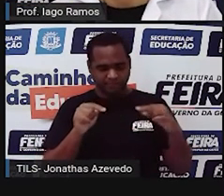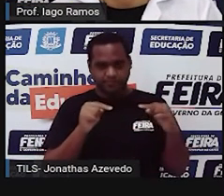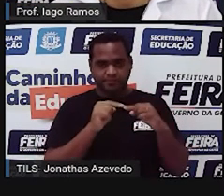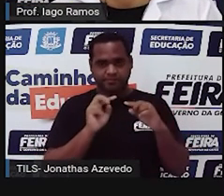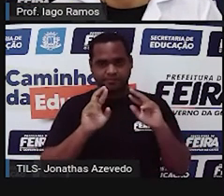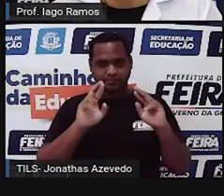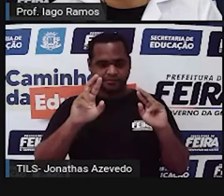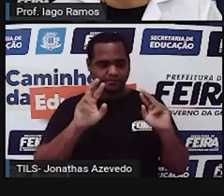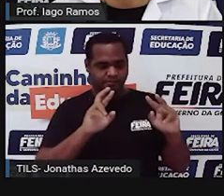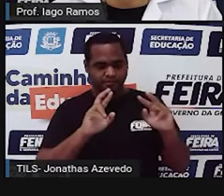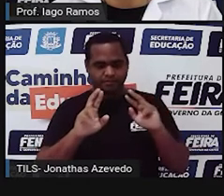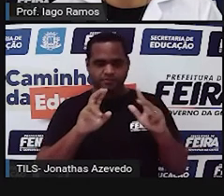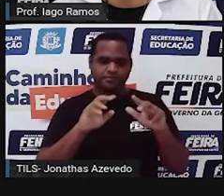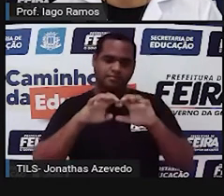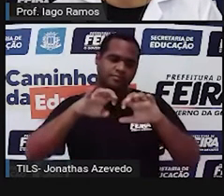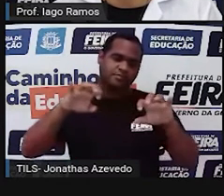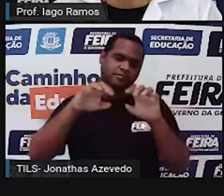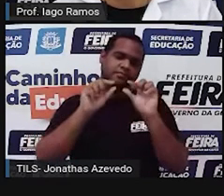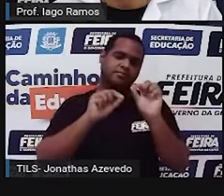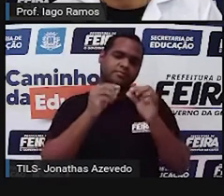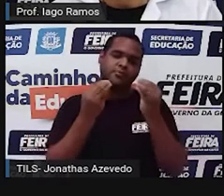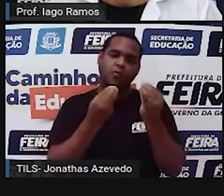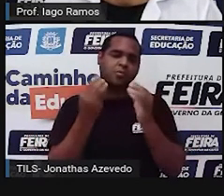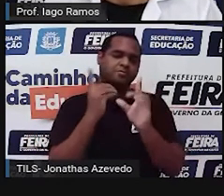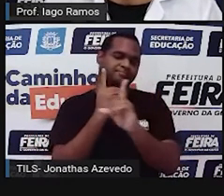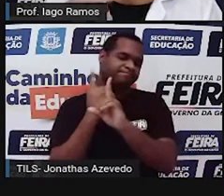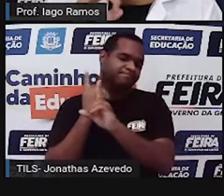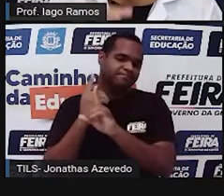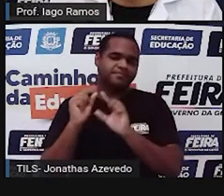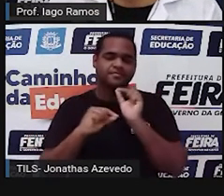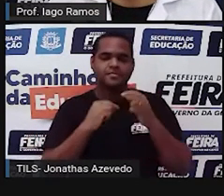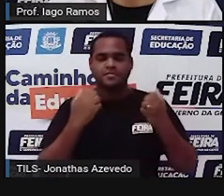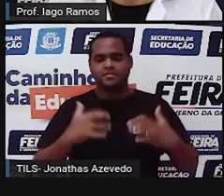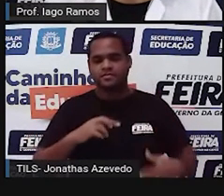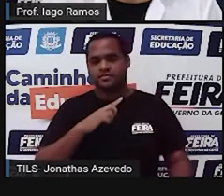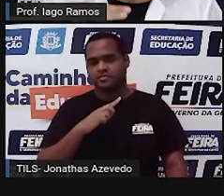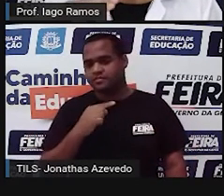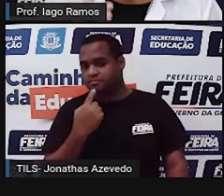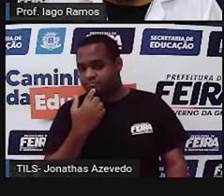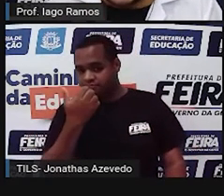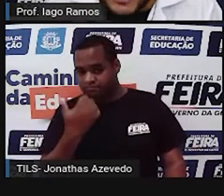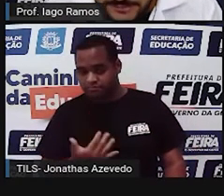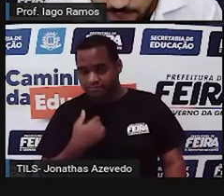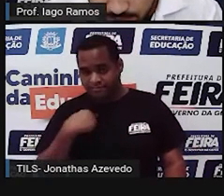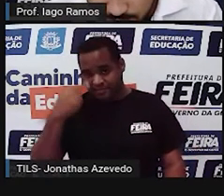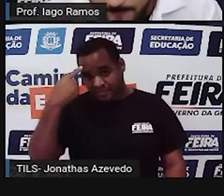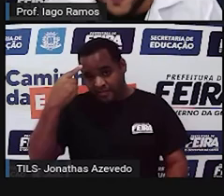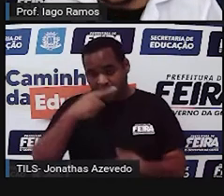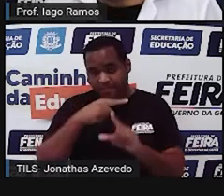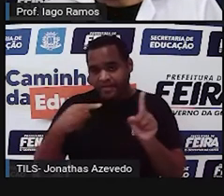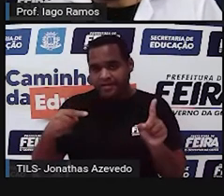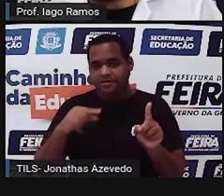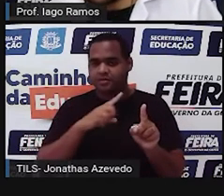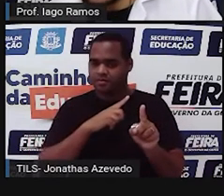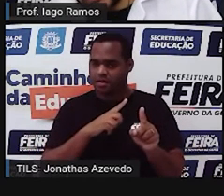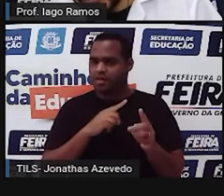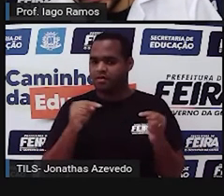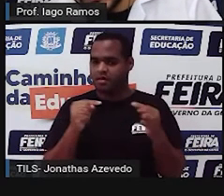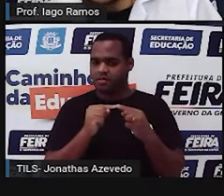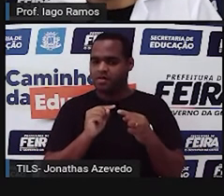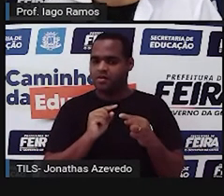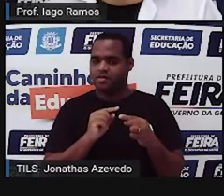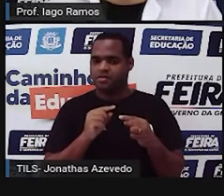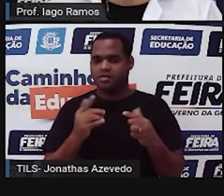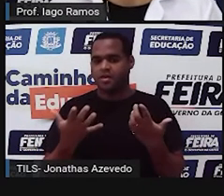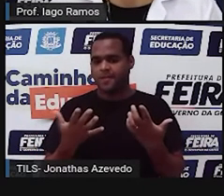dentro do retângulo, separando. Como é que a gente vai achar? Bom, foi dito que é metade do produto,